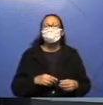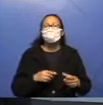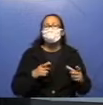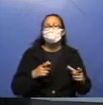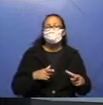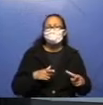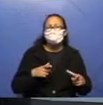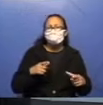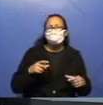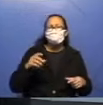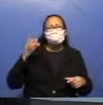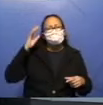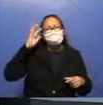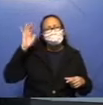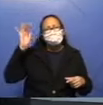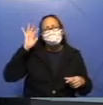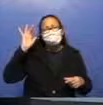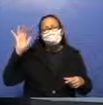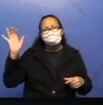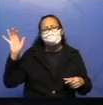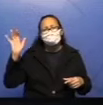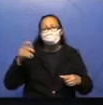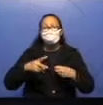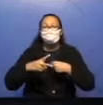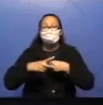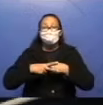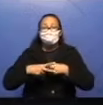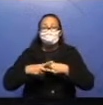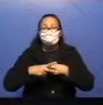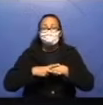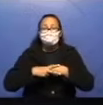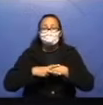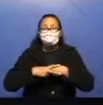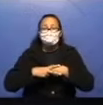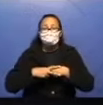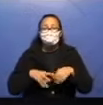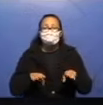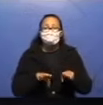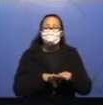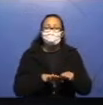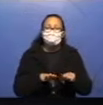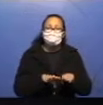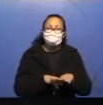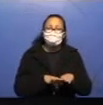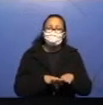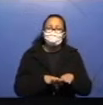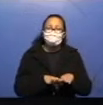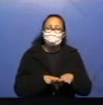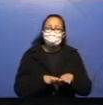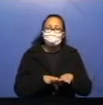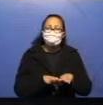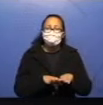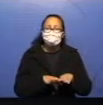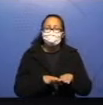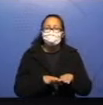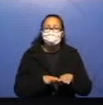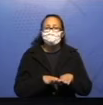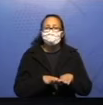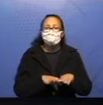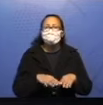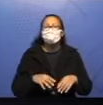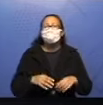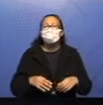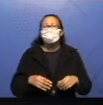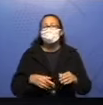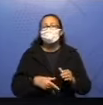Atentem-se também aos verbos, porque todo fato que acontece, ele é precedido ali